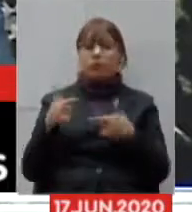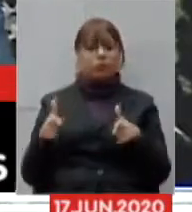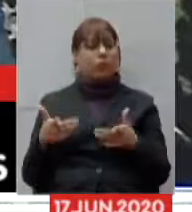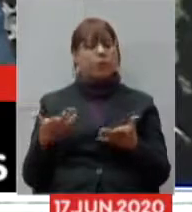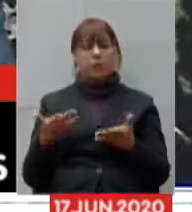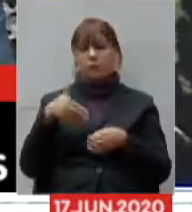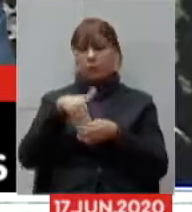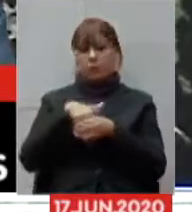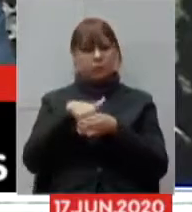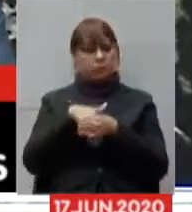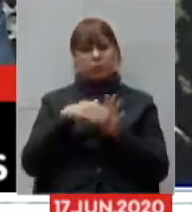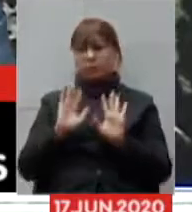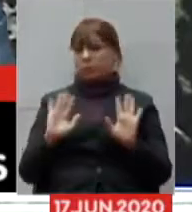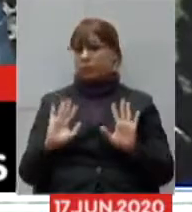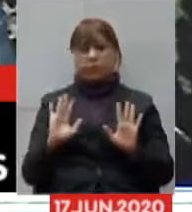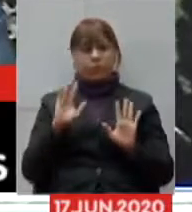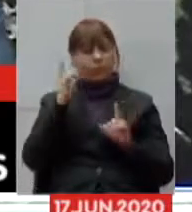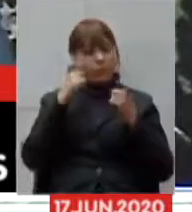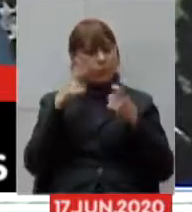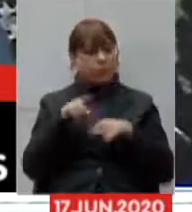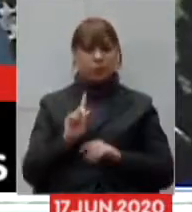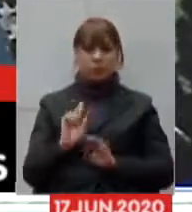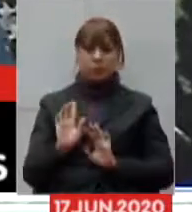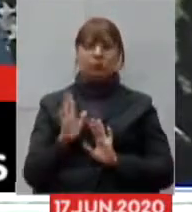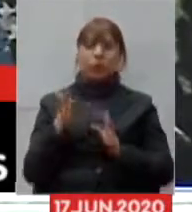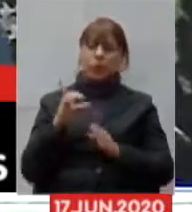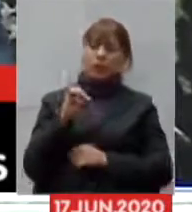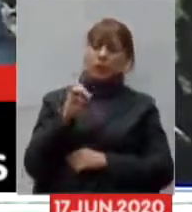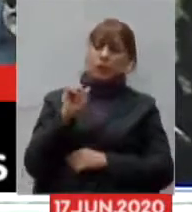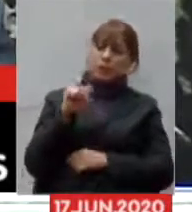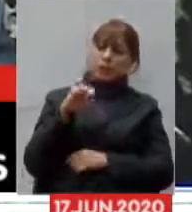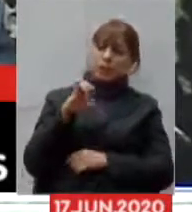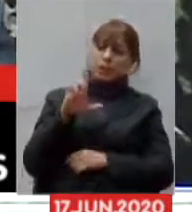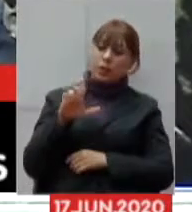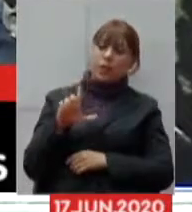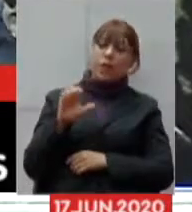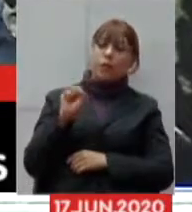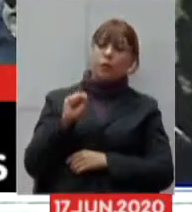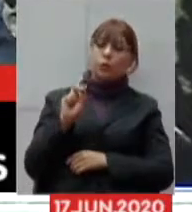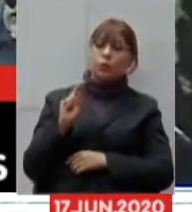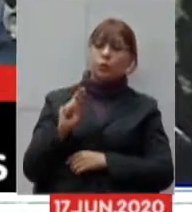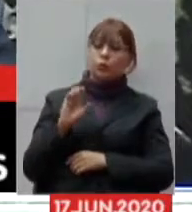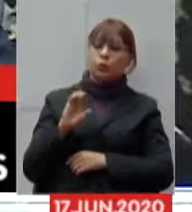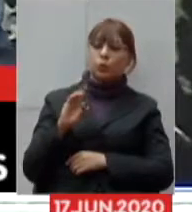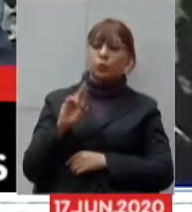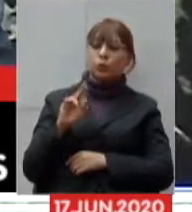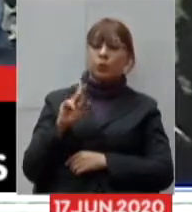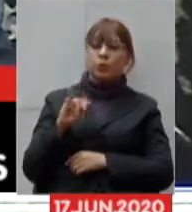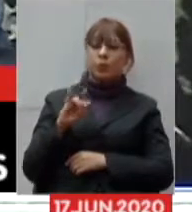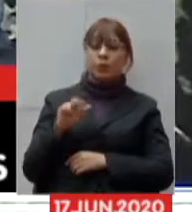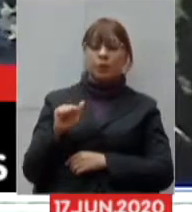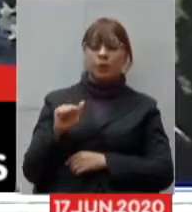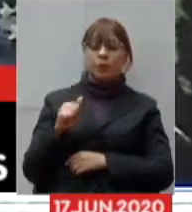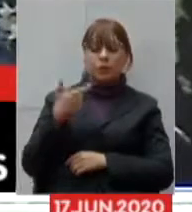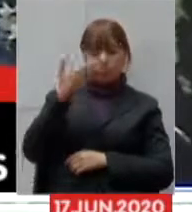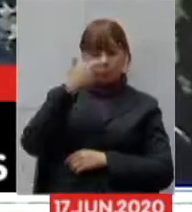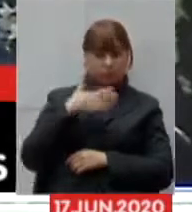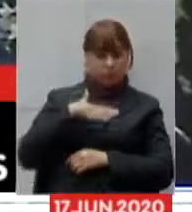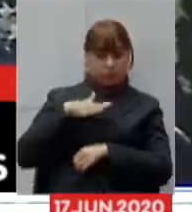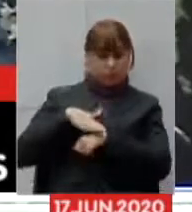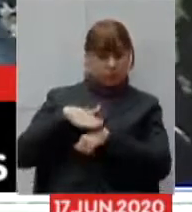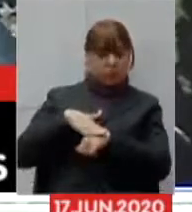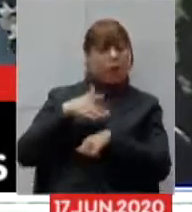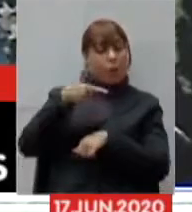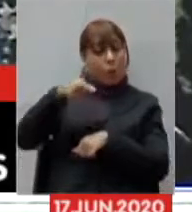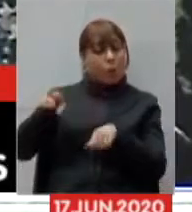então Daniel Sucupira você tem não só da minha parte mas de muitos